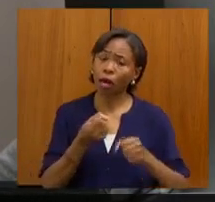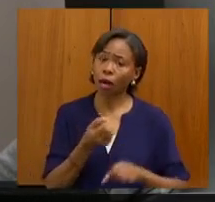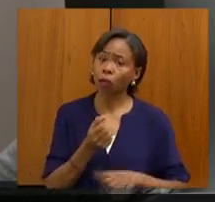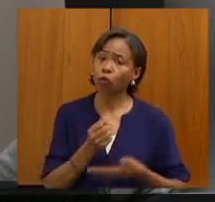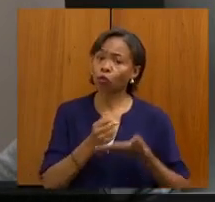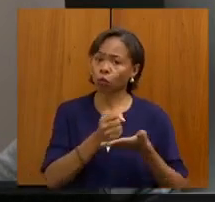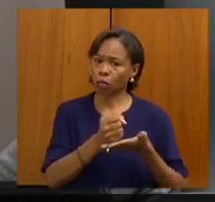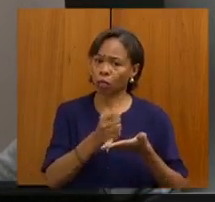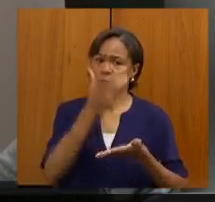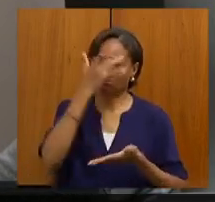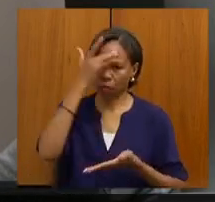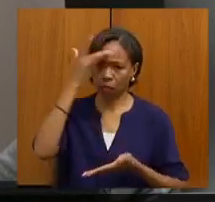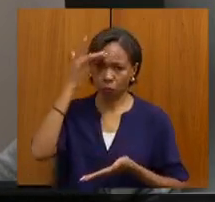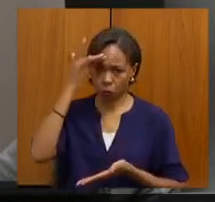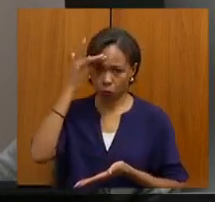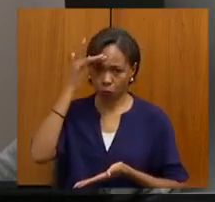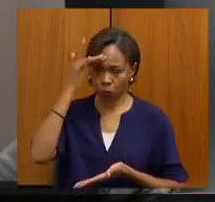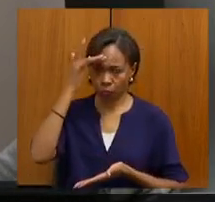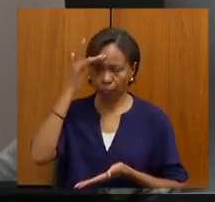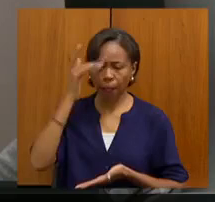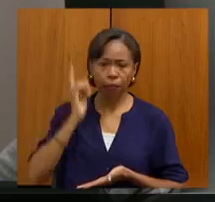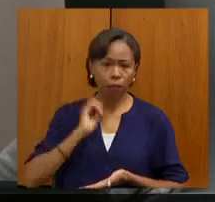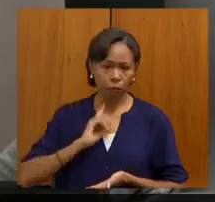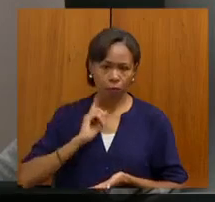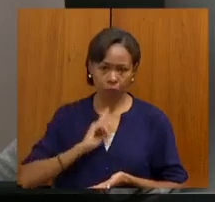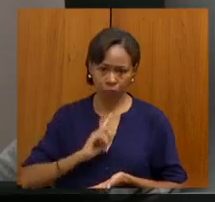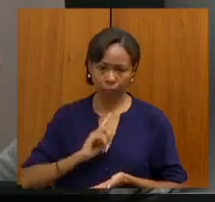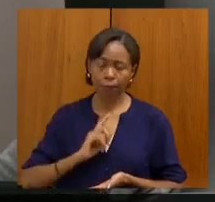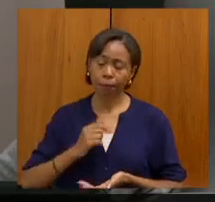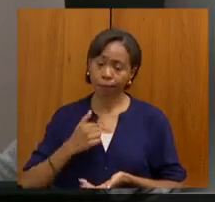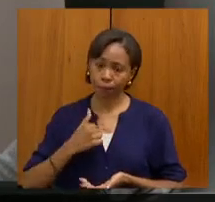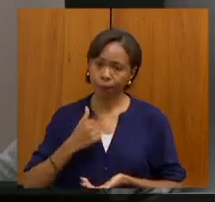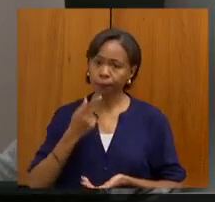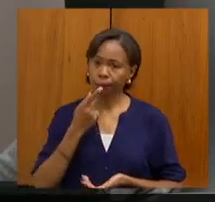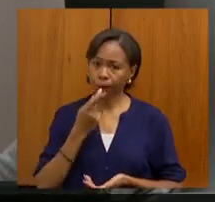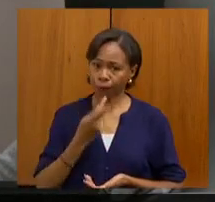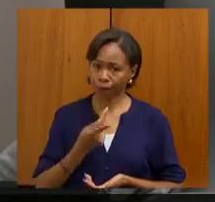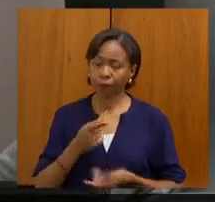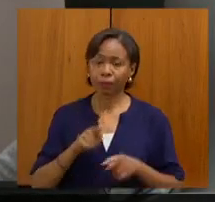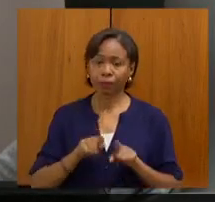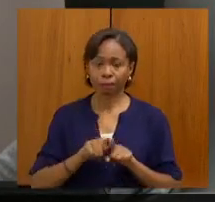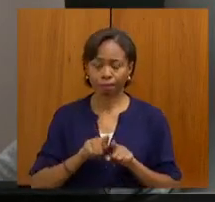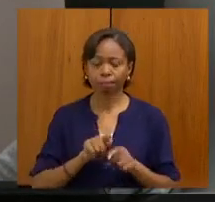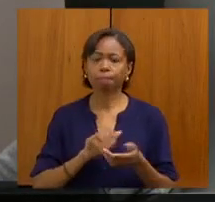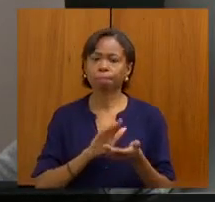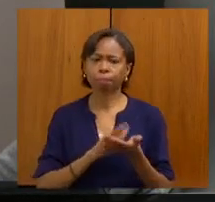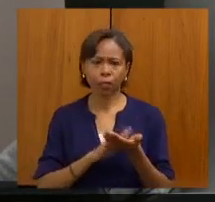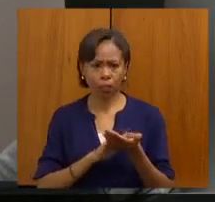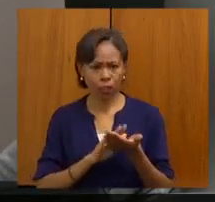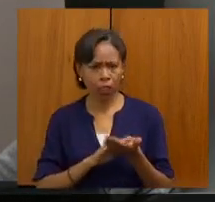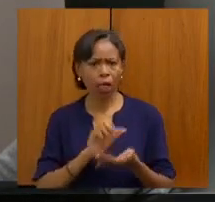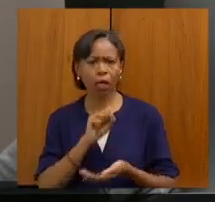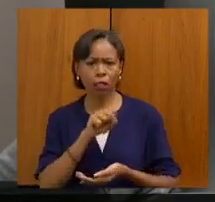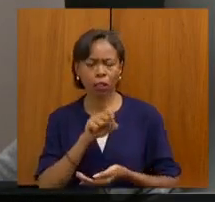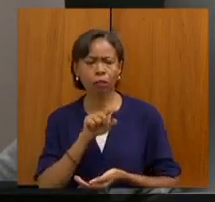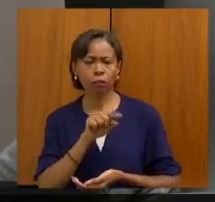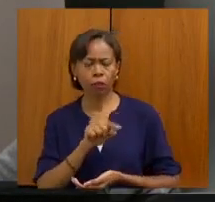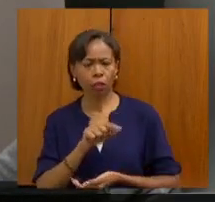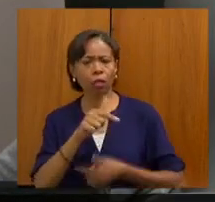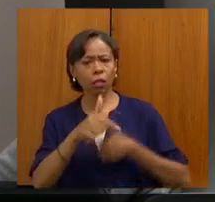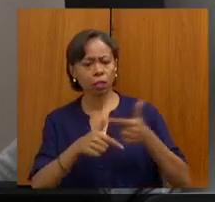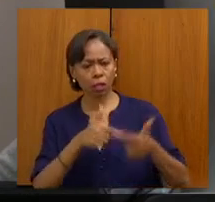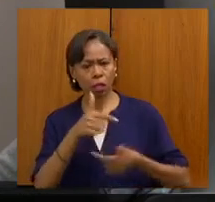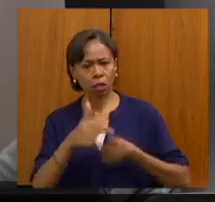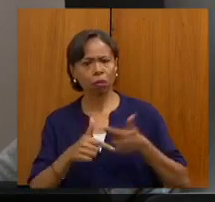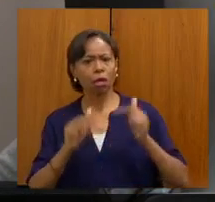Então, ao mesmo tempo que eu quero deixar essa fala, eu quero registrar os parabéns, o reconhecimento pelo trabalho do secretário, o